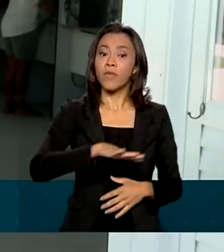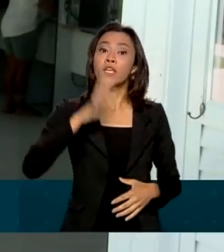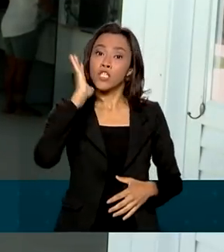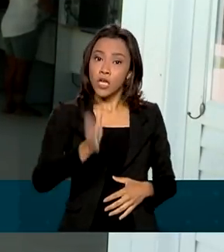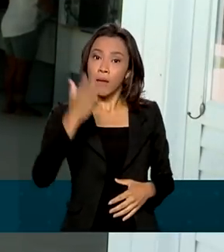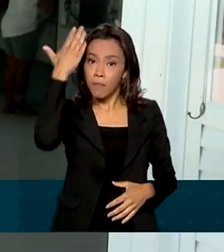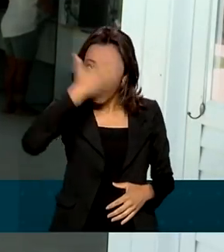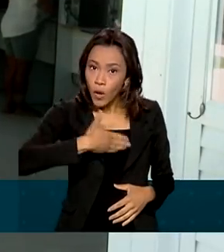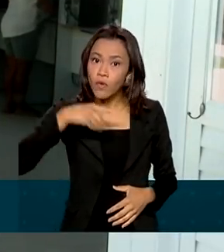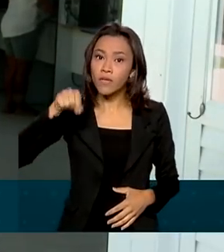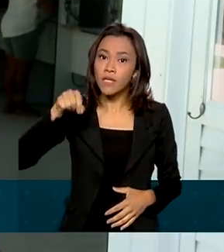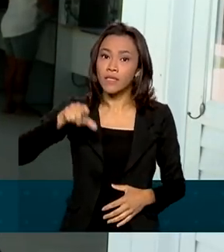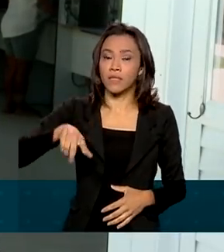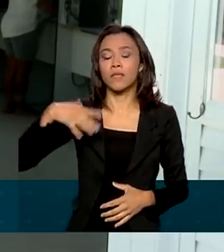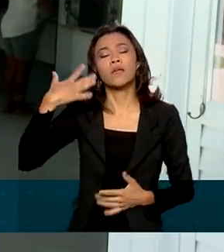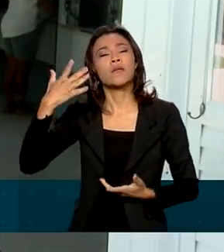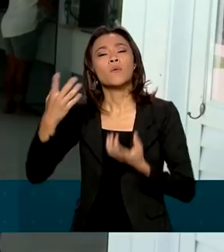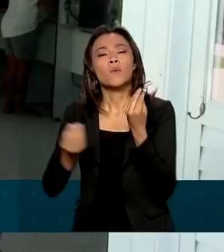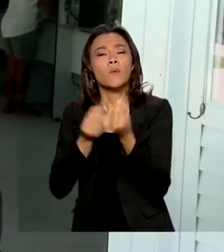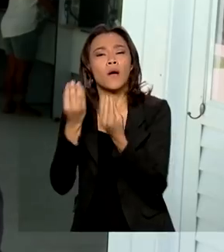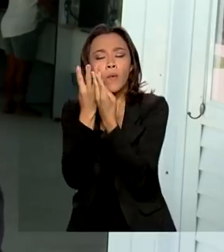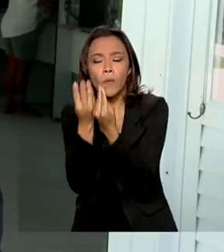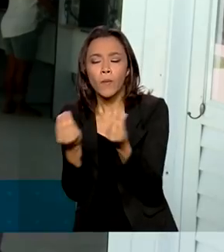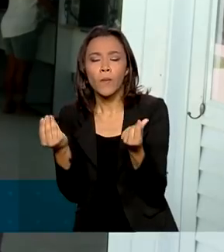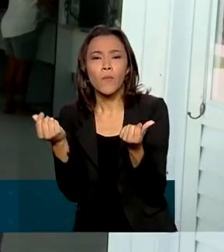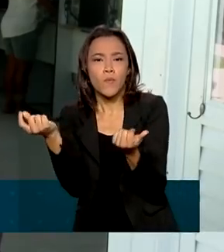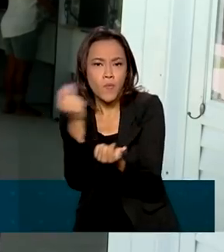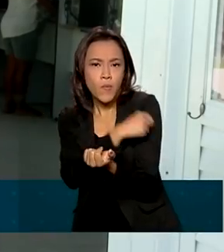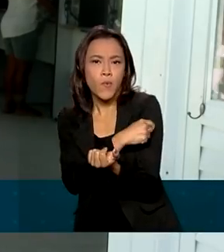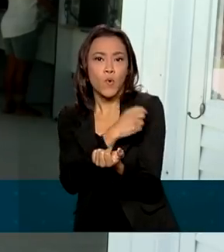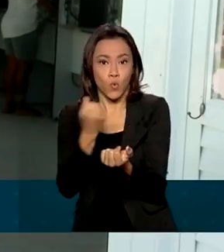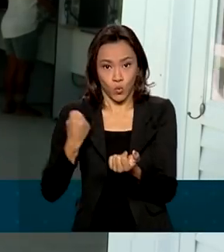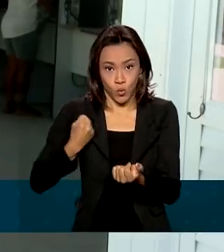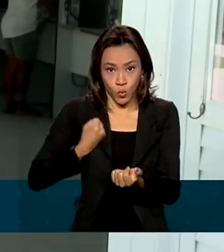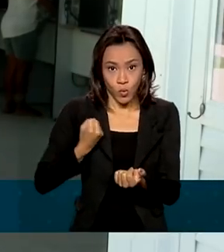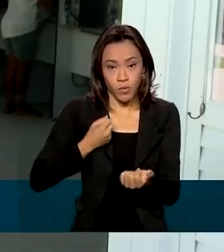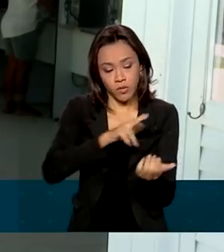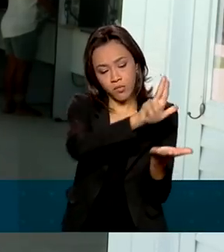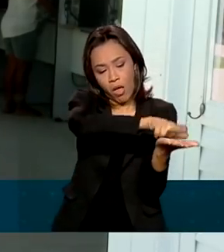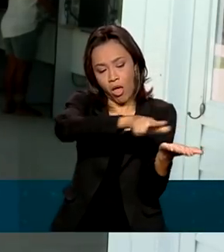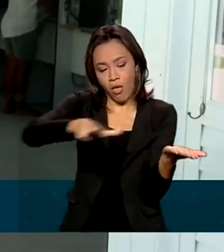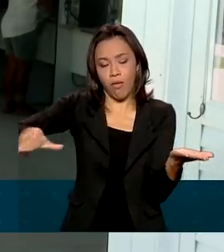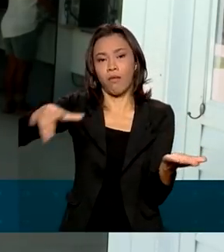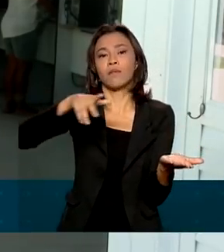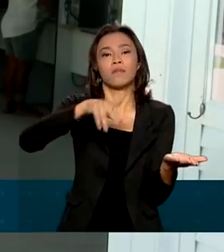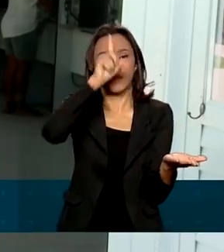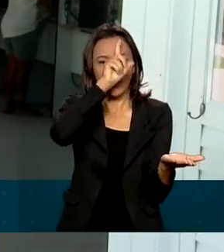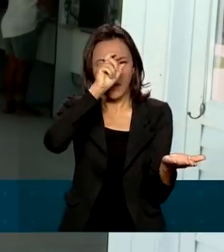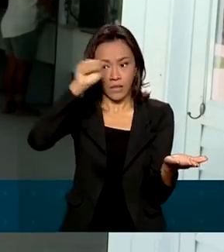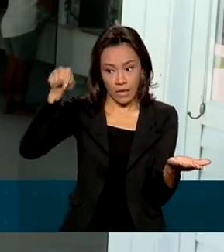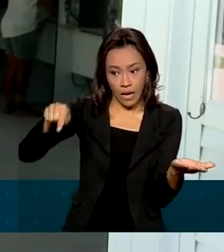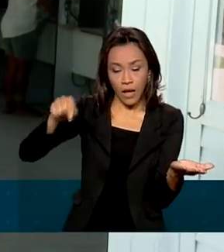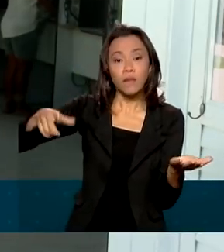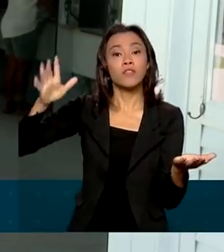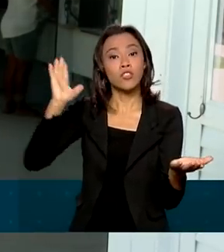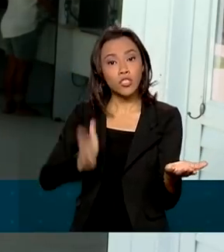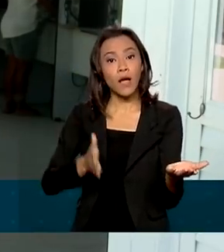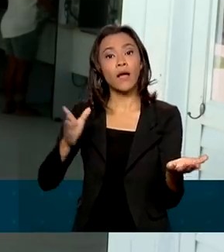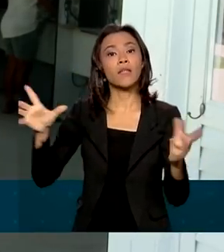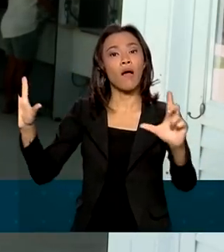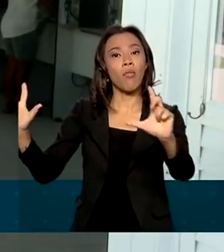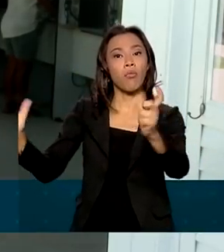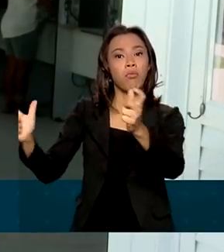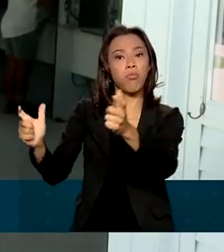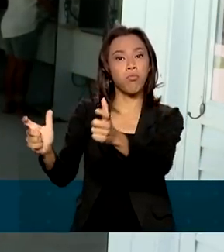vacinação no Complexo da Maré. Os números de casos e de internações por causa da Covid-19 na comunidade estão entre os